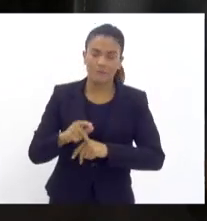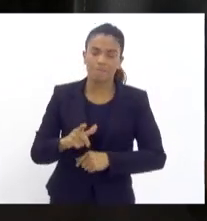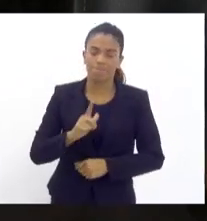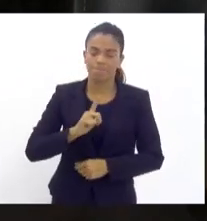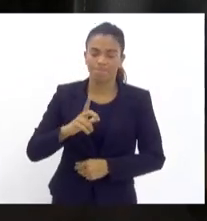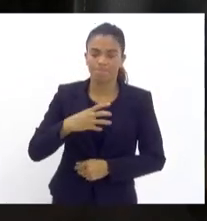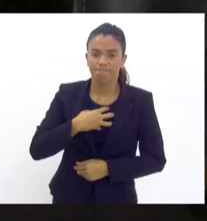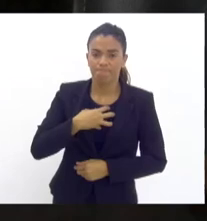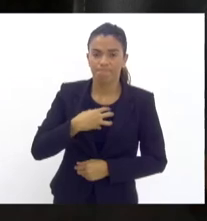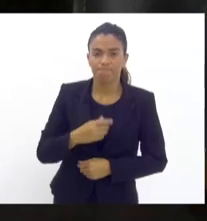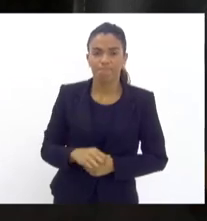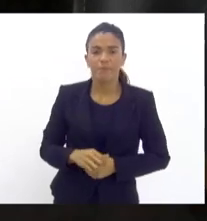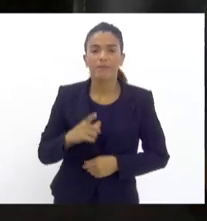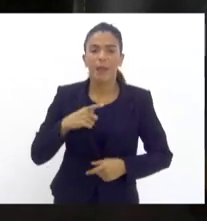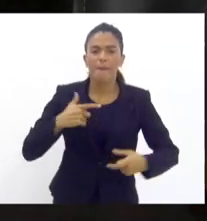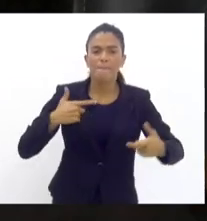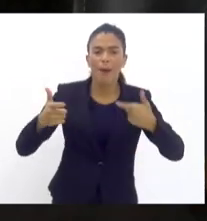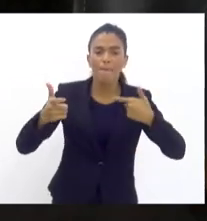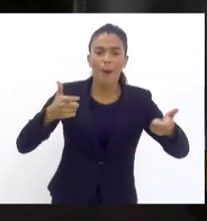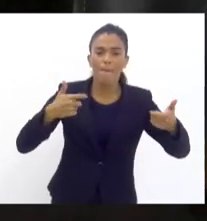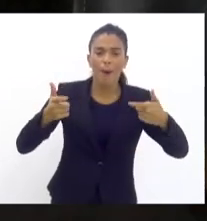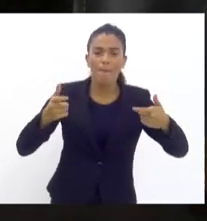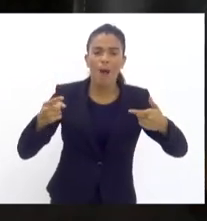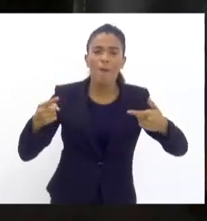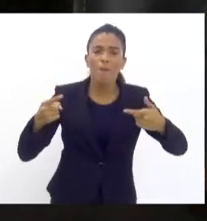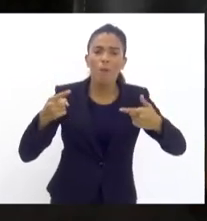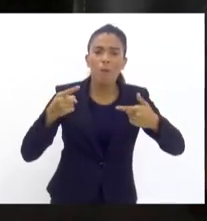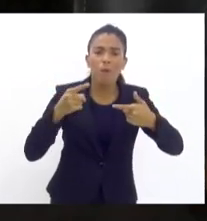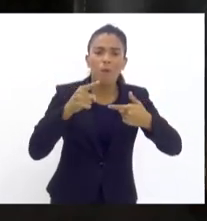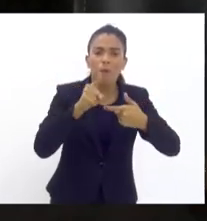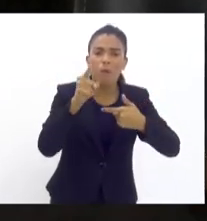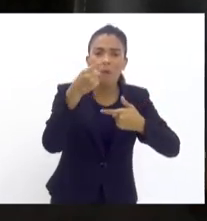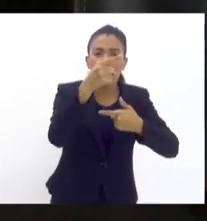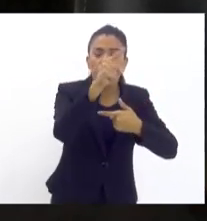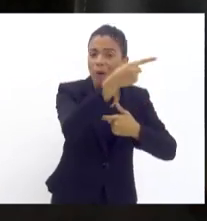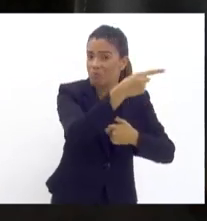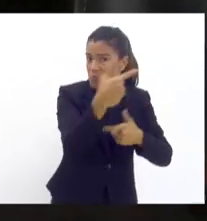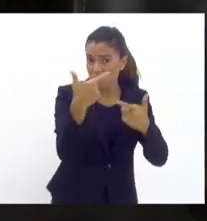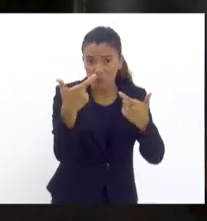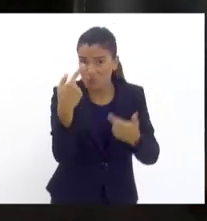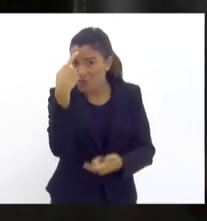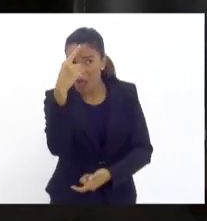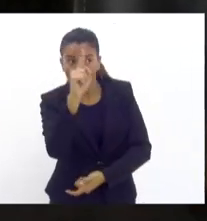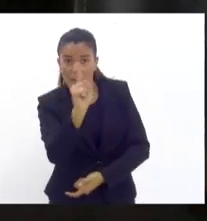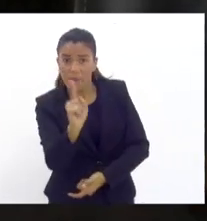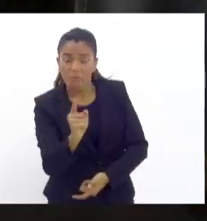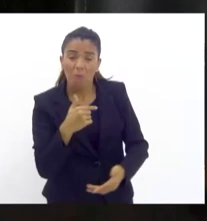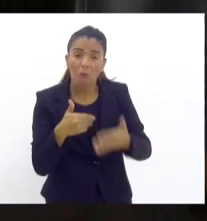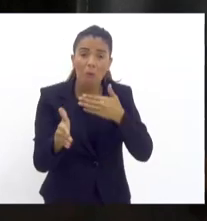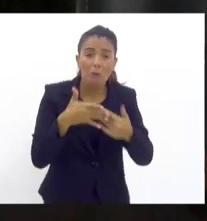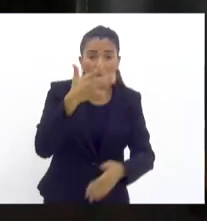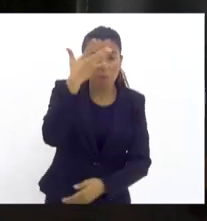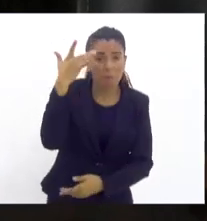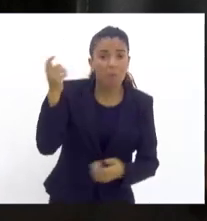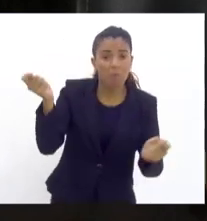Quando há uma bala perdida, por exemplo, ela não tem o destino certo, ela poderia atingir qualquer pessoa.